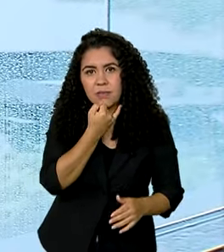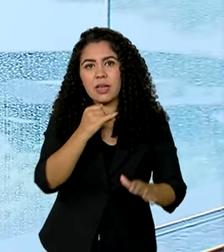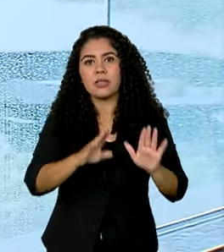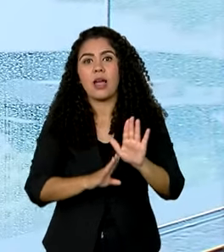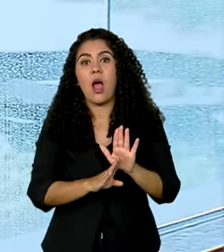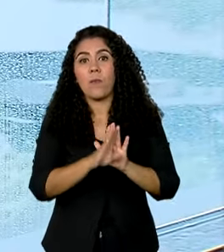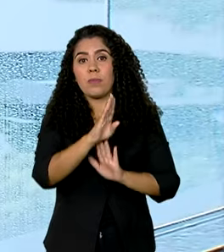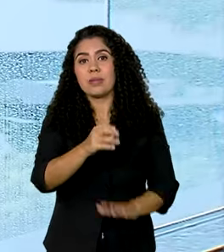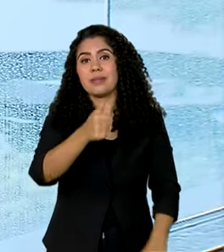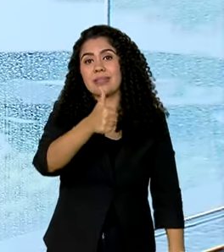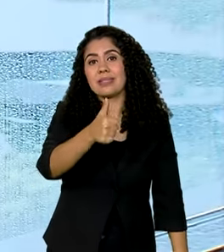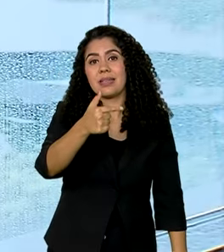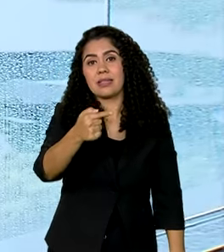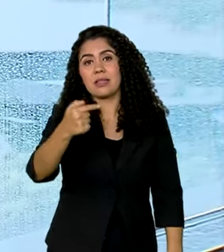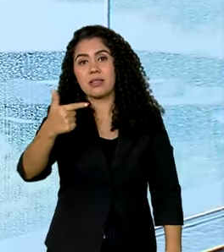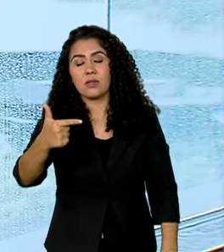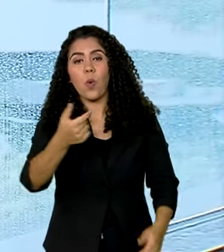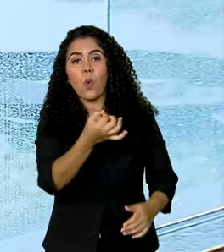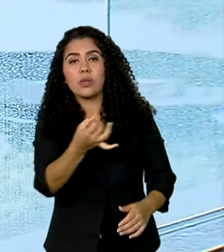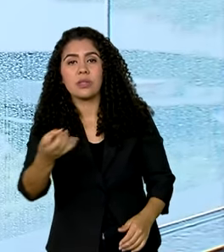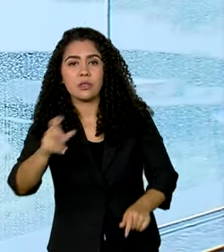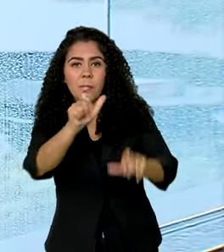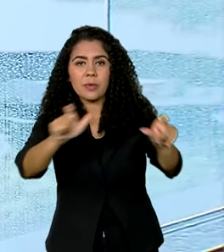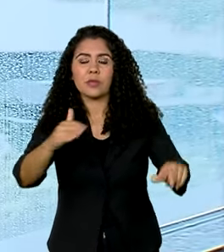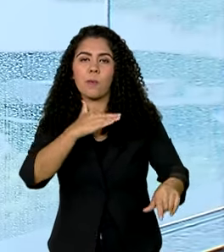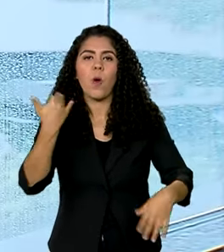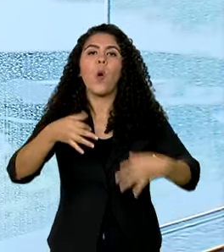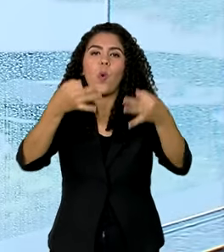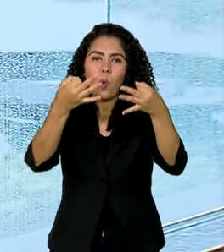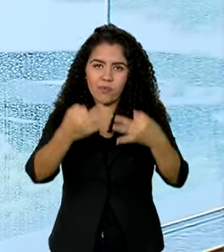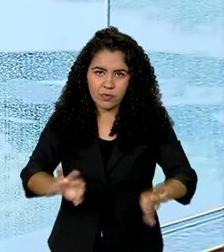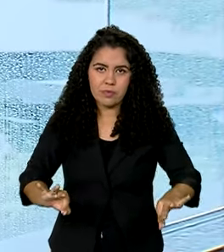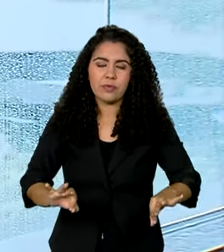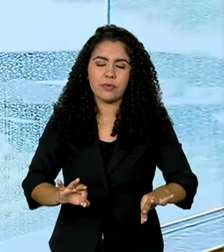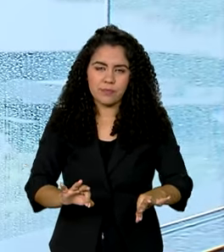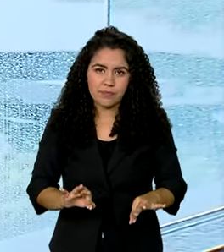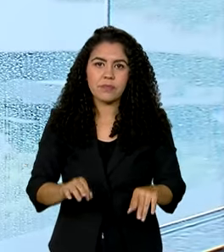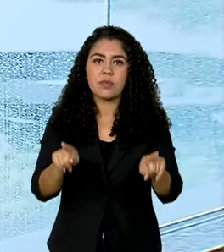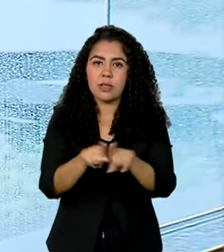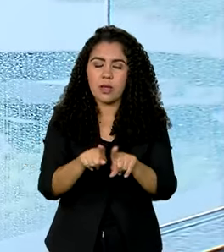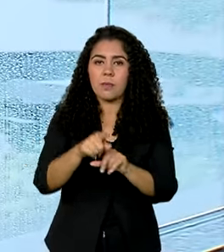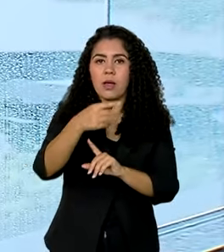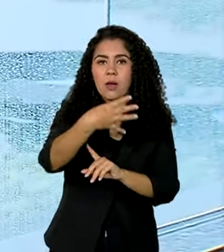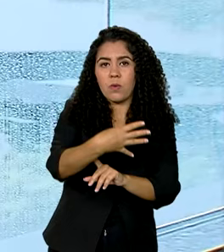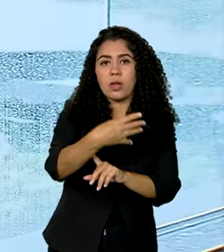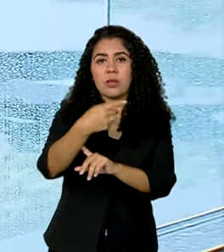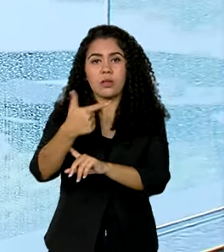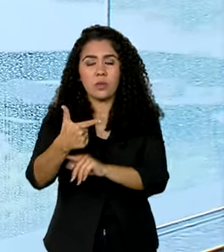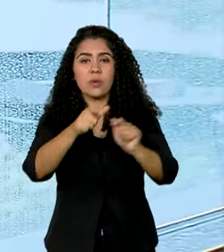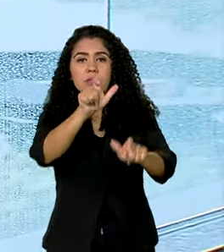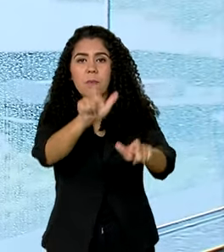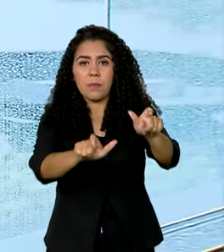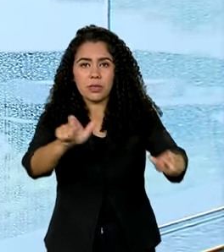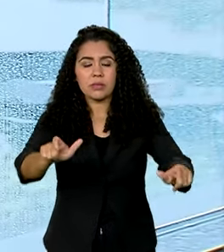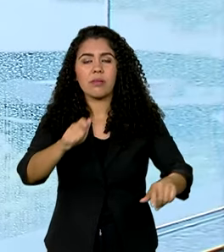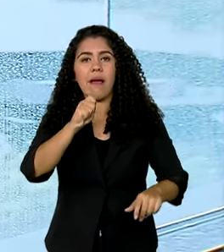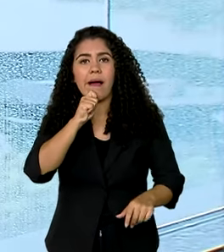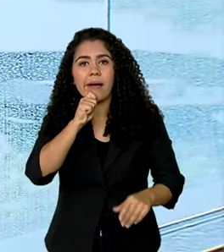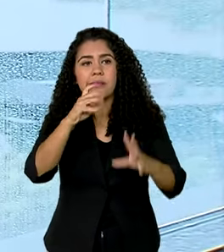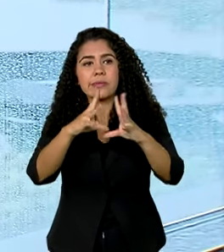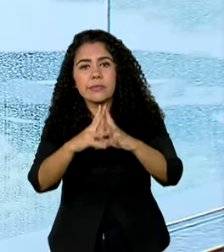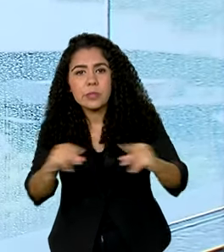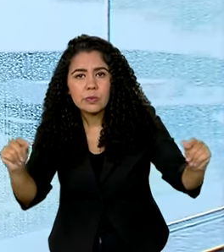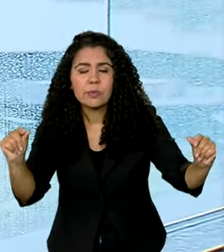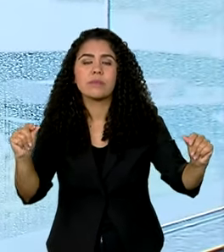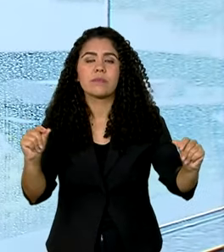172 o número de mortes confirmadas pelas enchentes. 42 pessoas ainda estão desaparecidas.